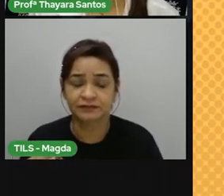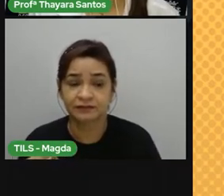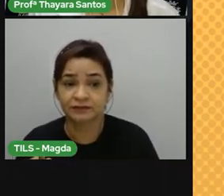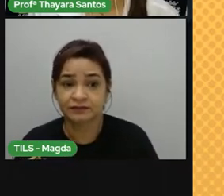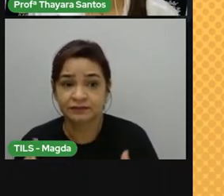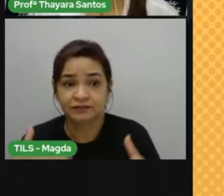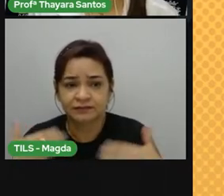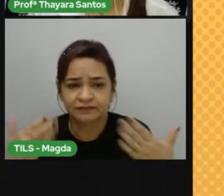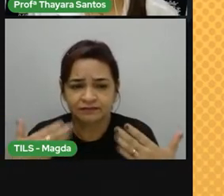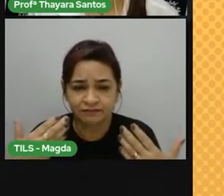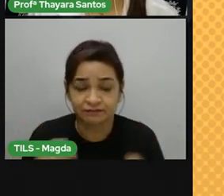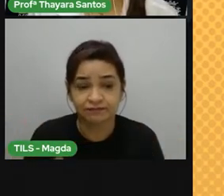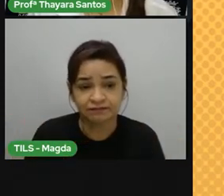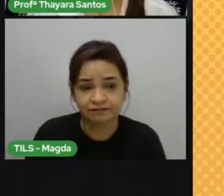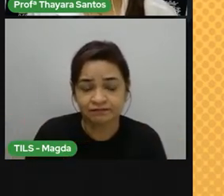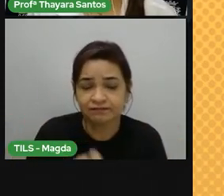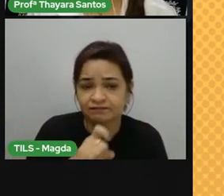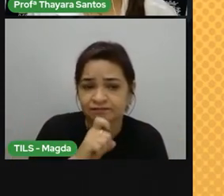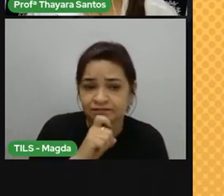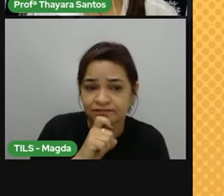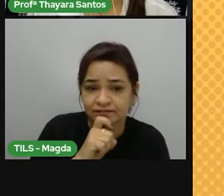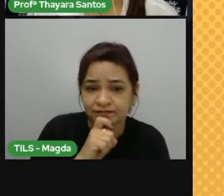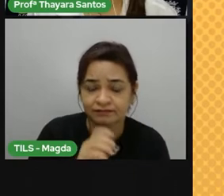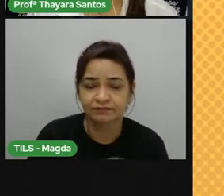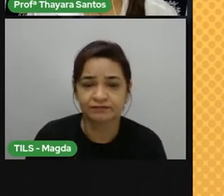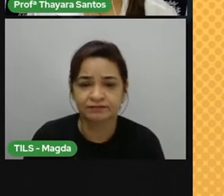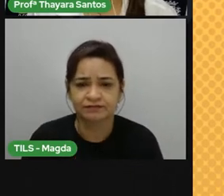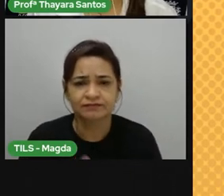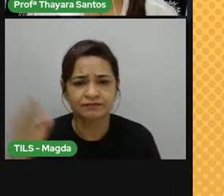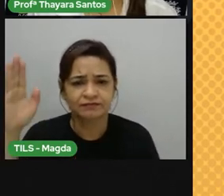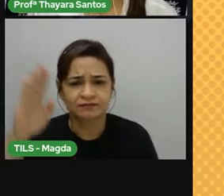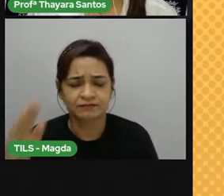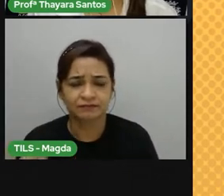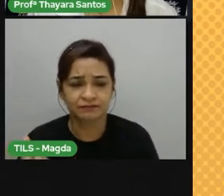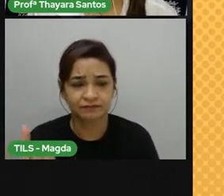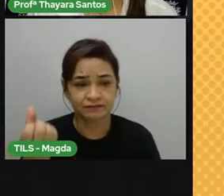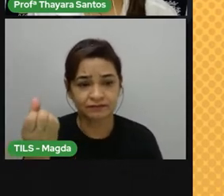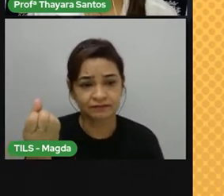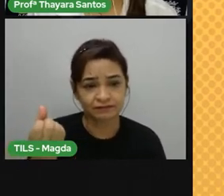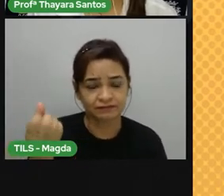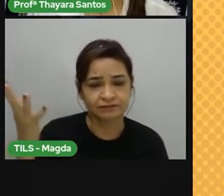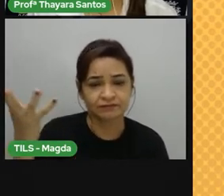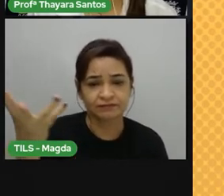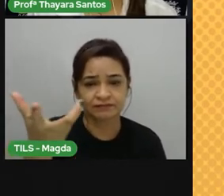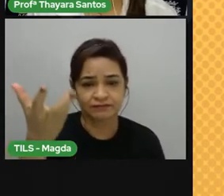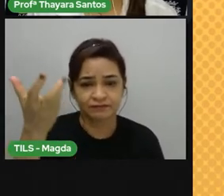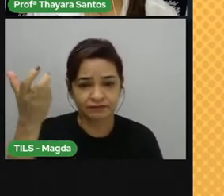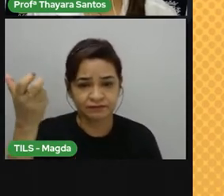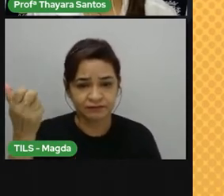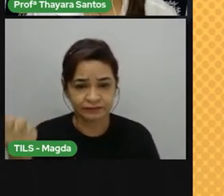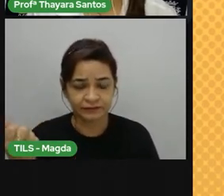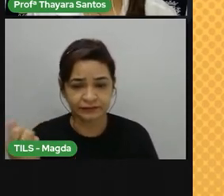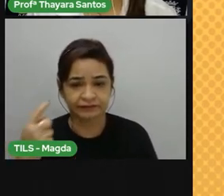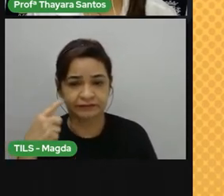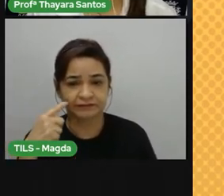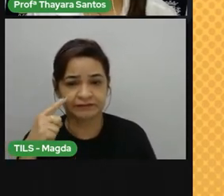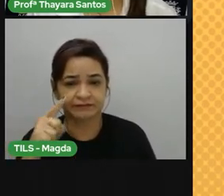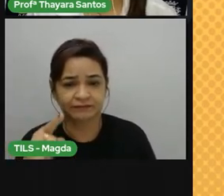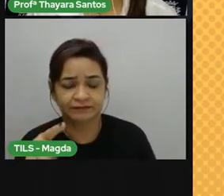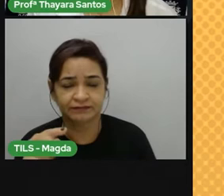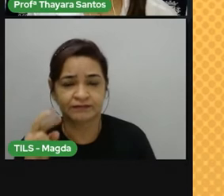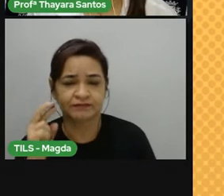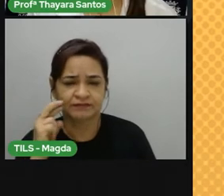quente e úmido. O Brasil tem seis tipos de climas, equatorial, tropical, tropical